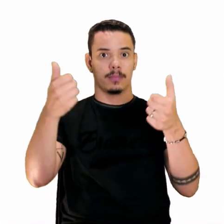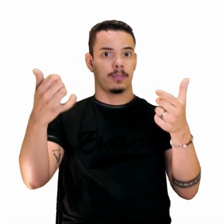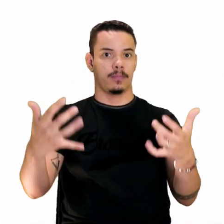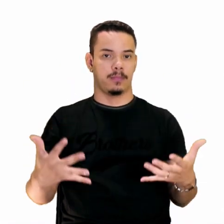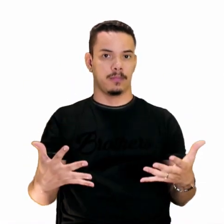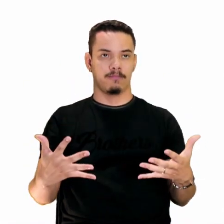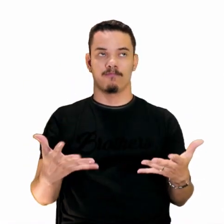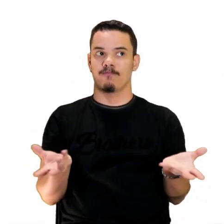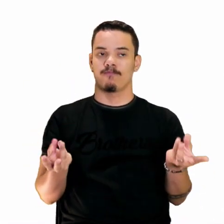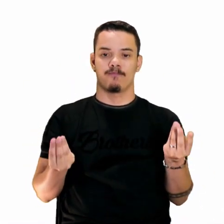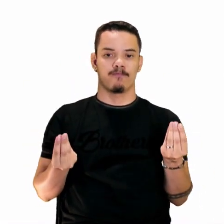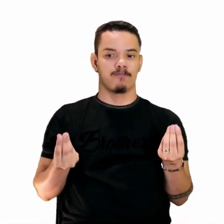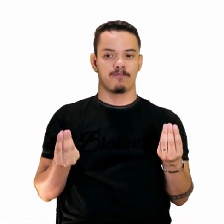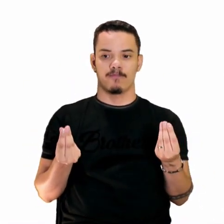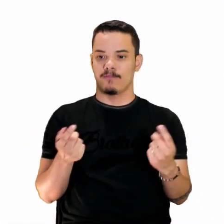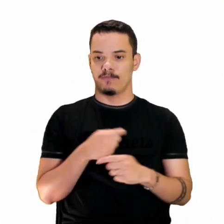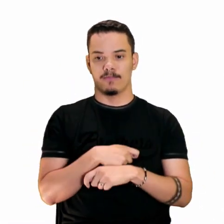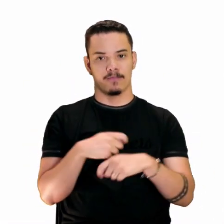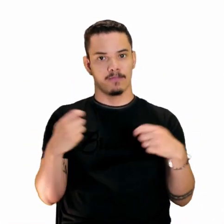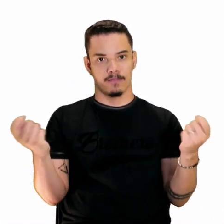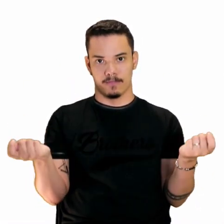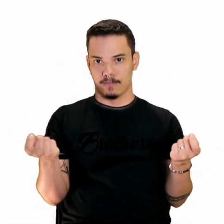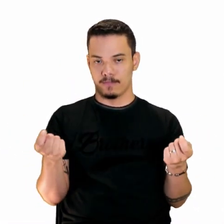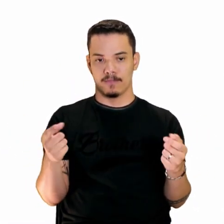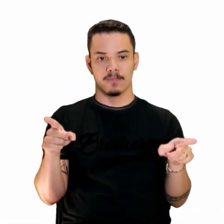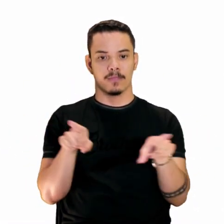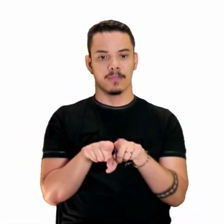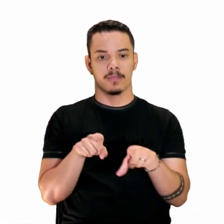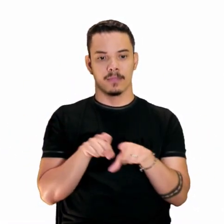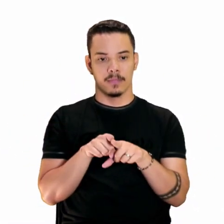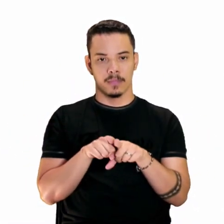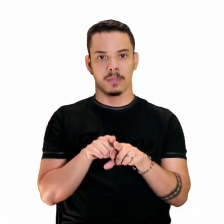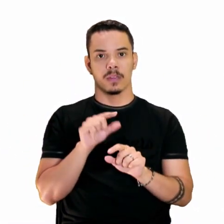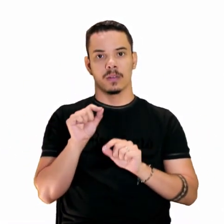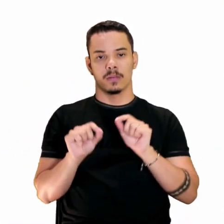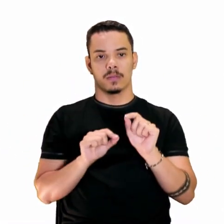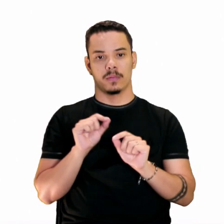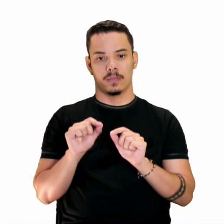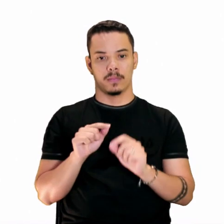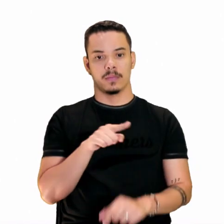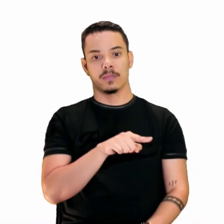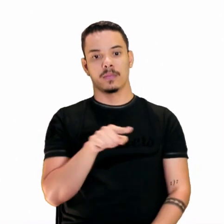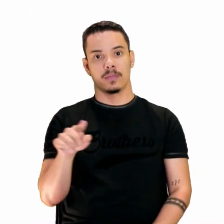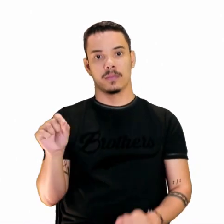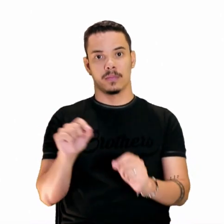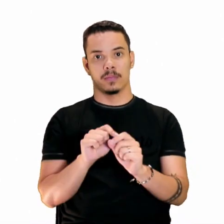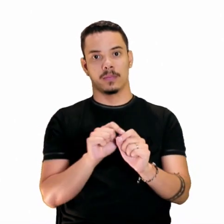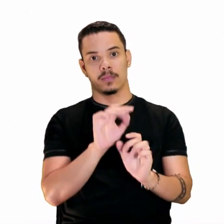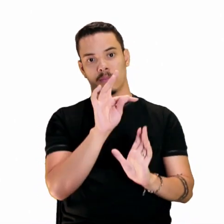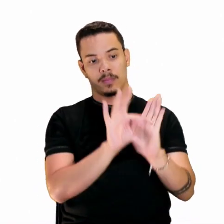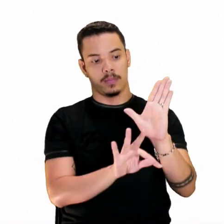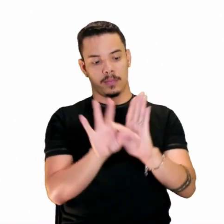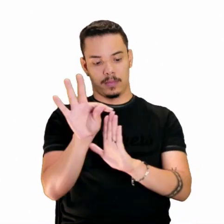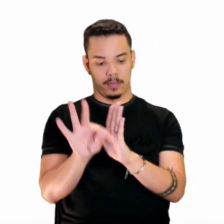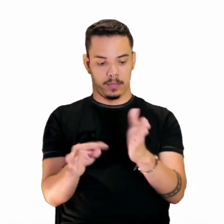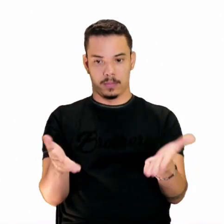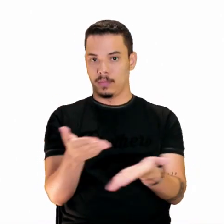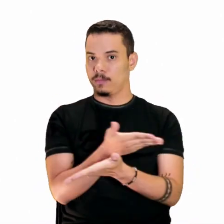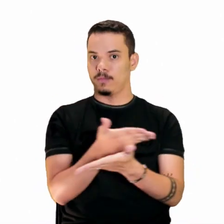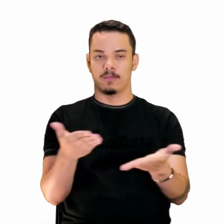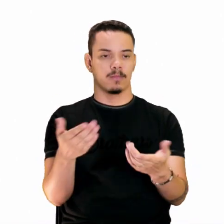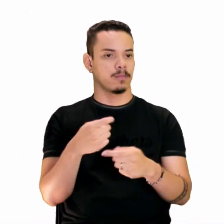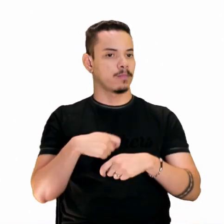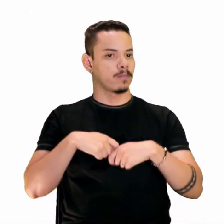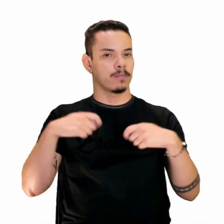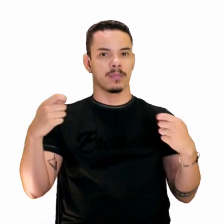não. Não vai sair de jeito nenhum nenhuma produção. Muito menos você fazer a intertextualidade. Que aí não há.